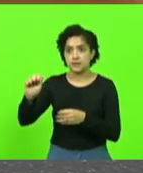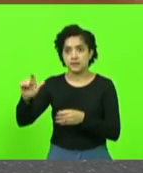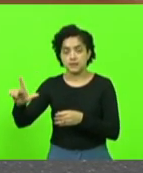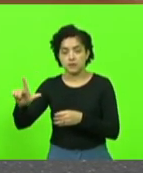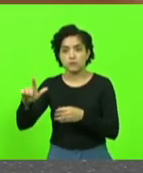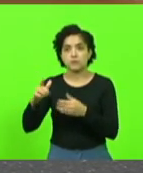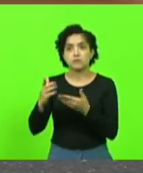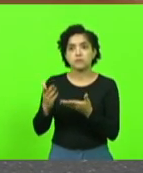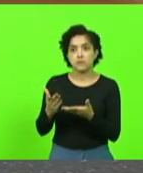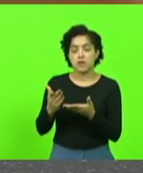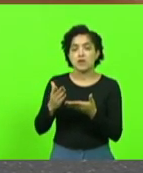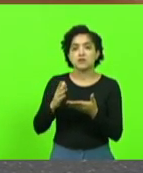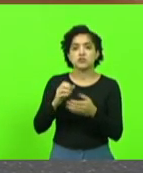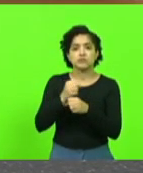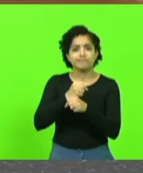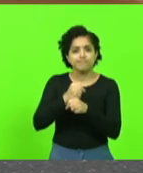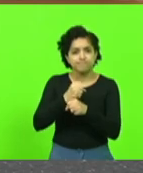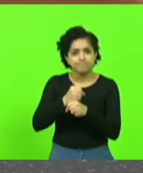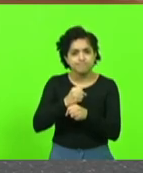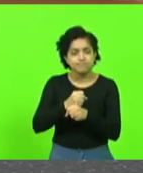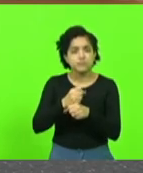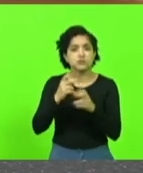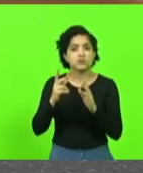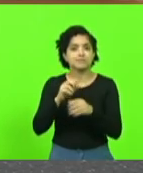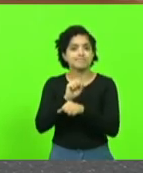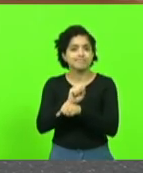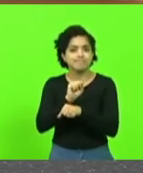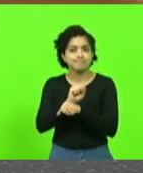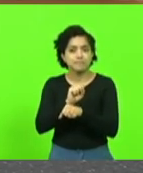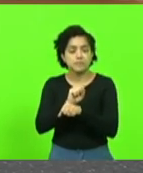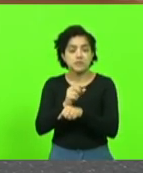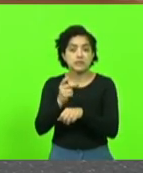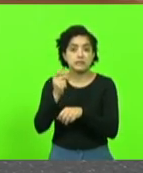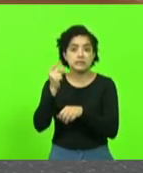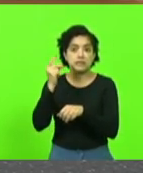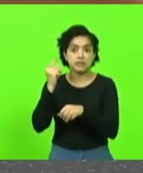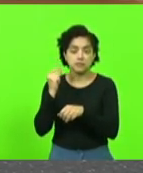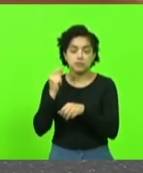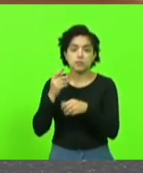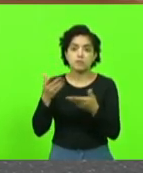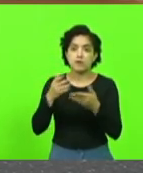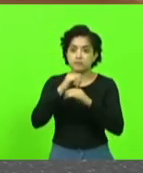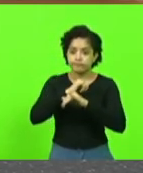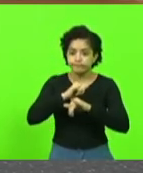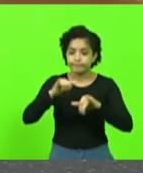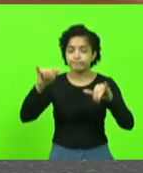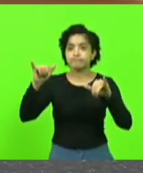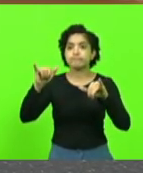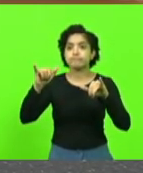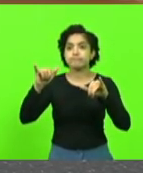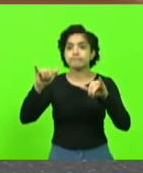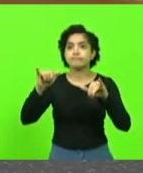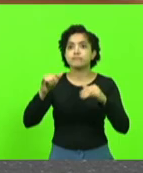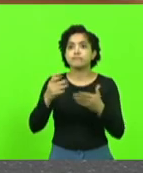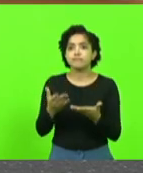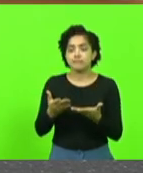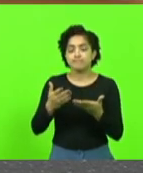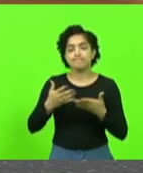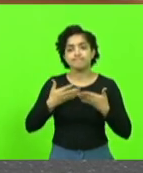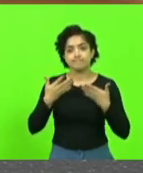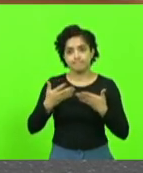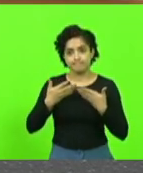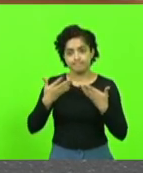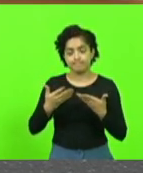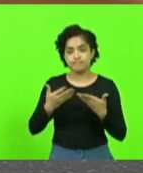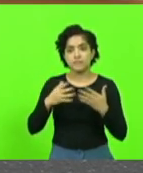anos, anúncio que trouxe a alegria para toda a população, não apenas de Matos Costa, mas